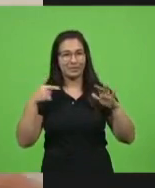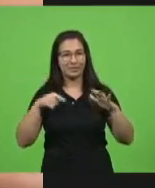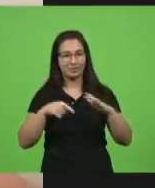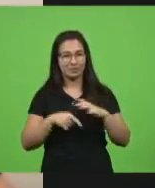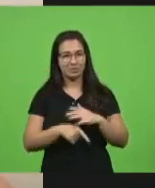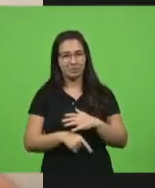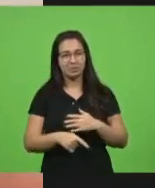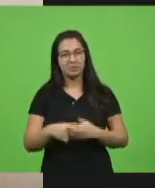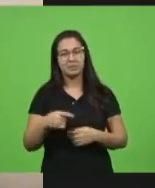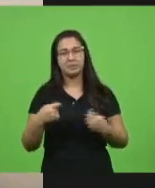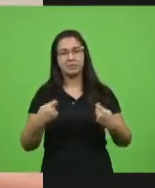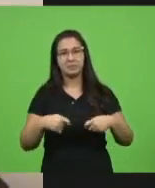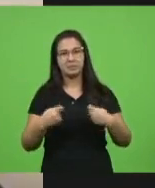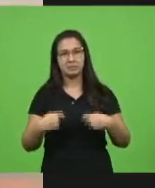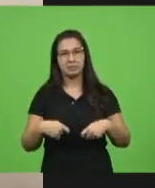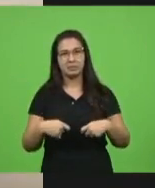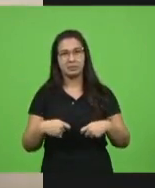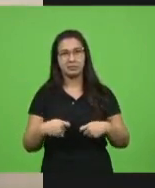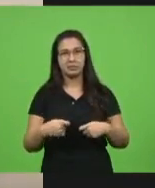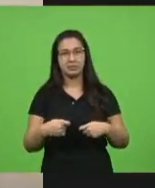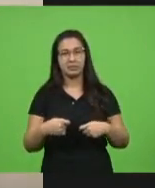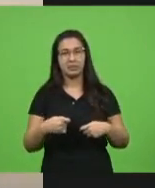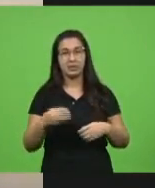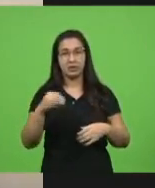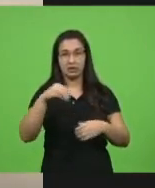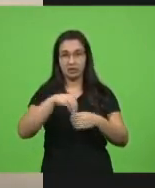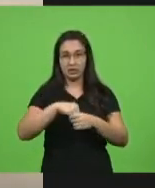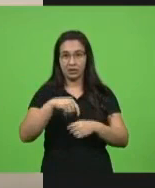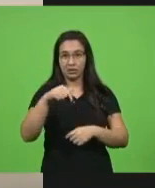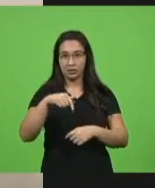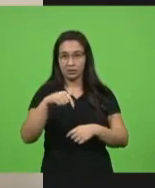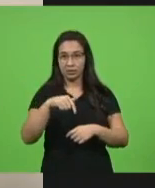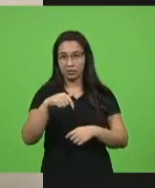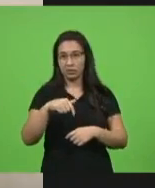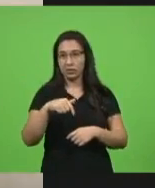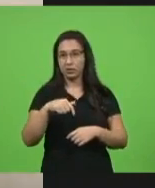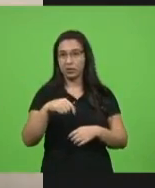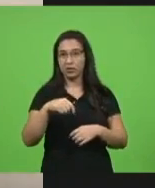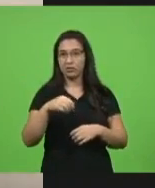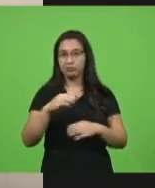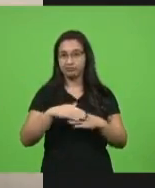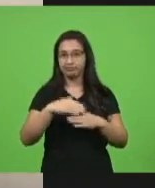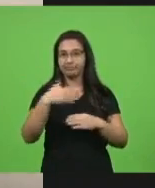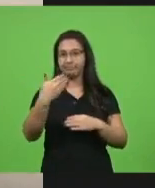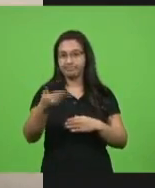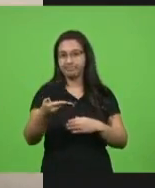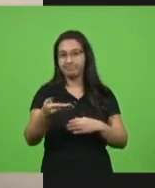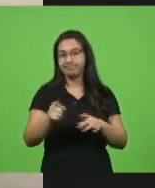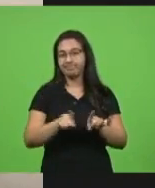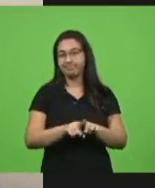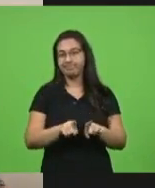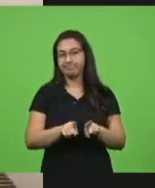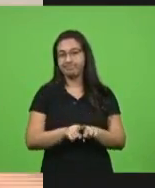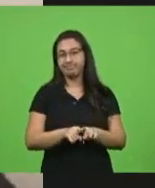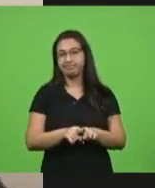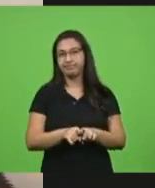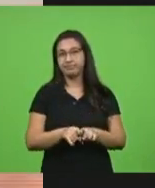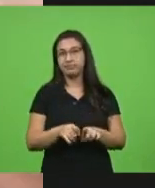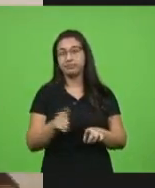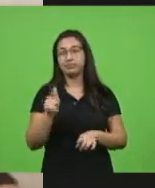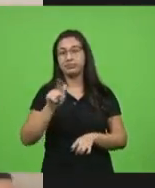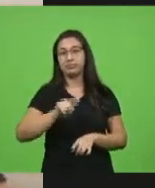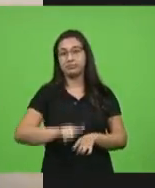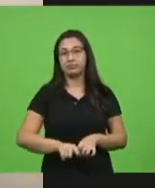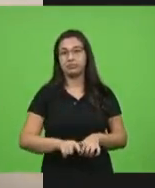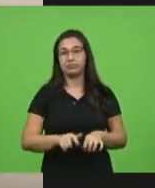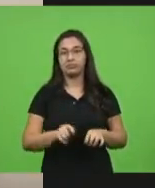dentro e fora do parlamento. E ao mesmo tempo também de buscarmos a construção